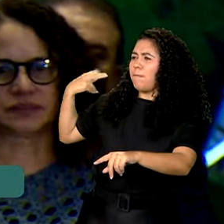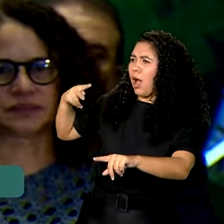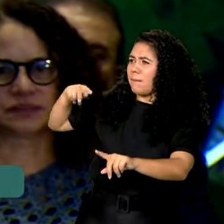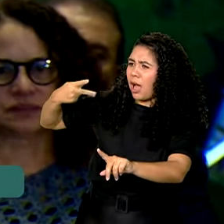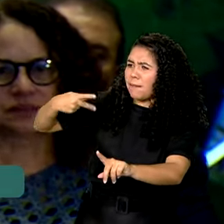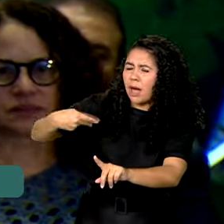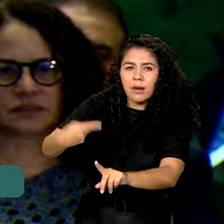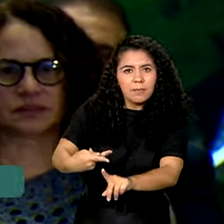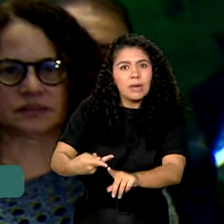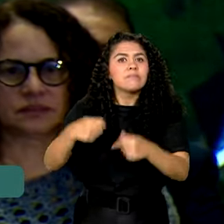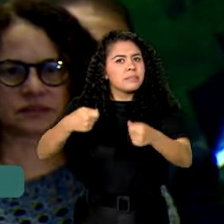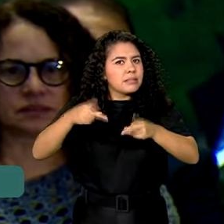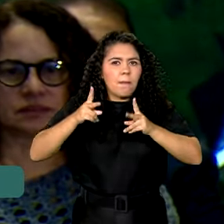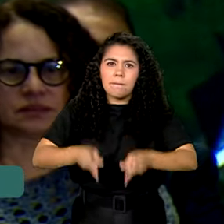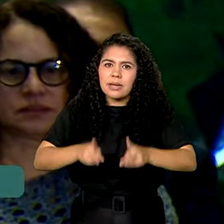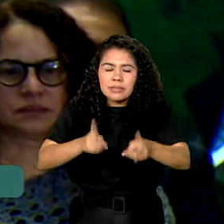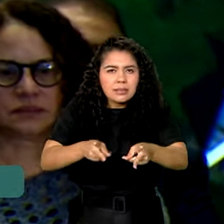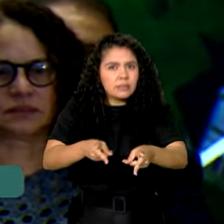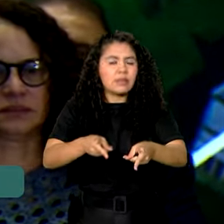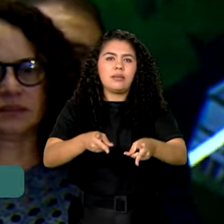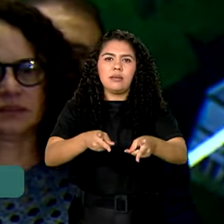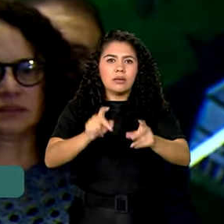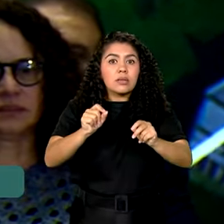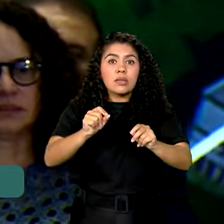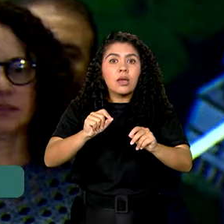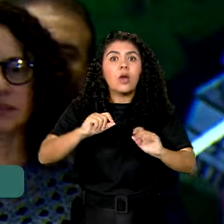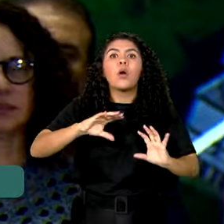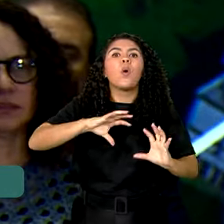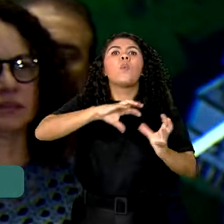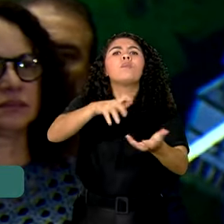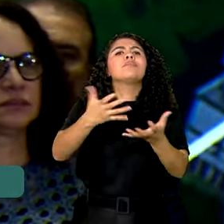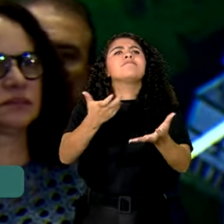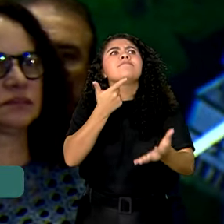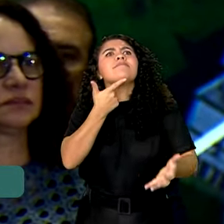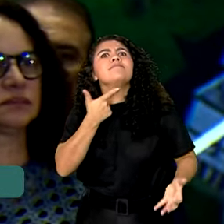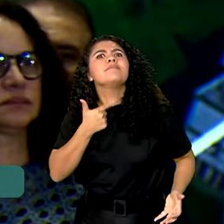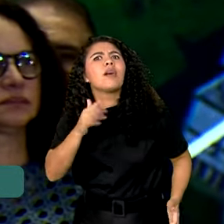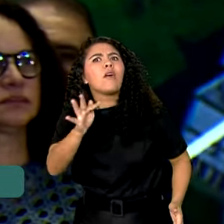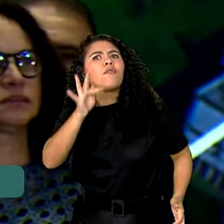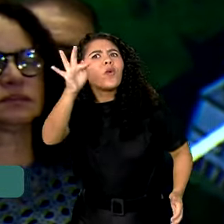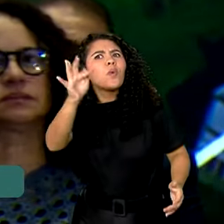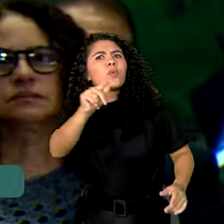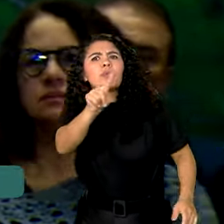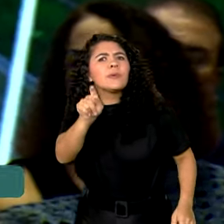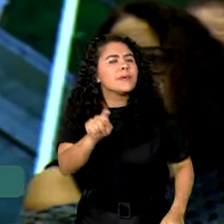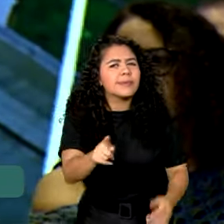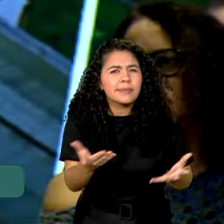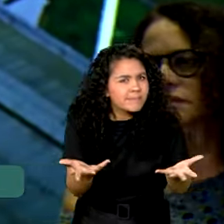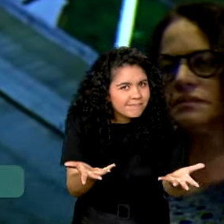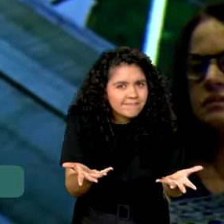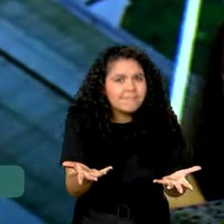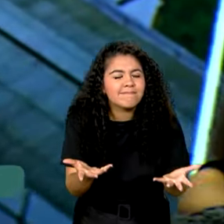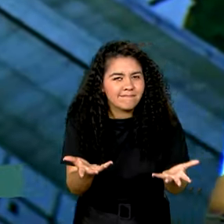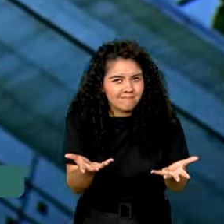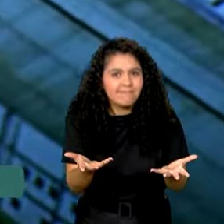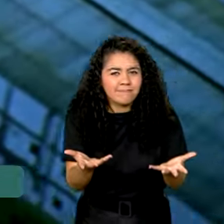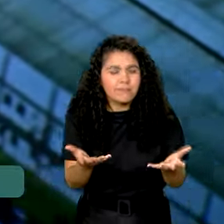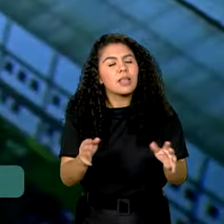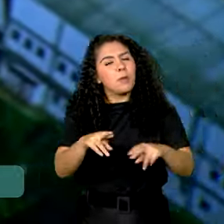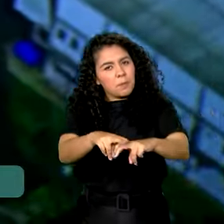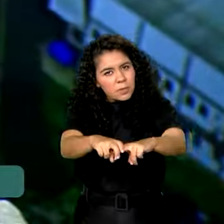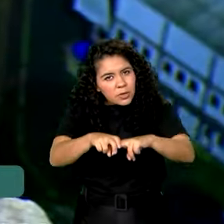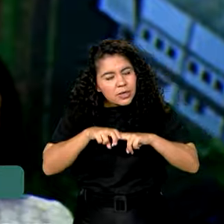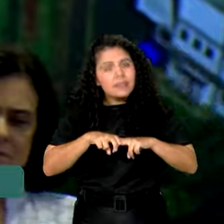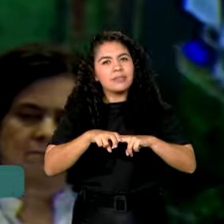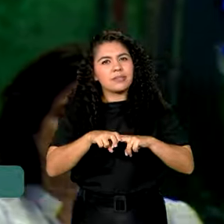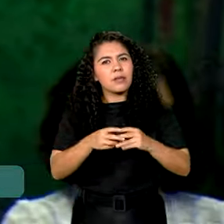prevalecer na nossa cabeça, que mundo que a gente quer, que mundo que a gente quer. E é isso